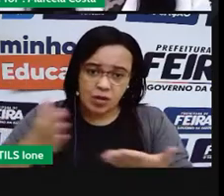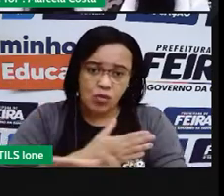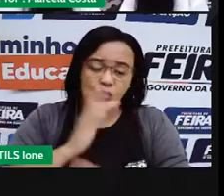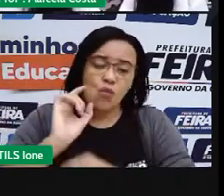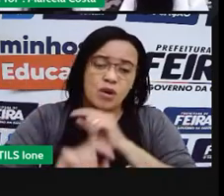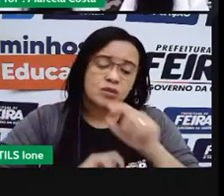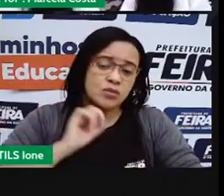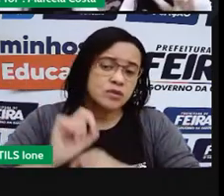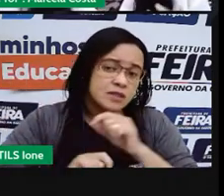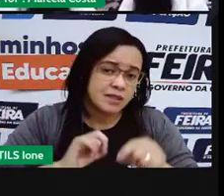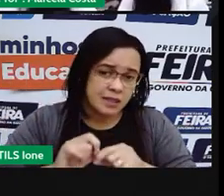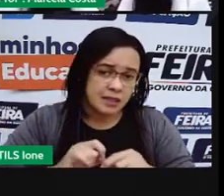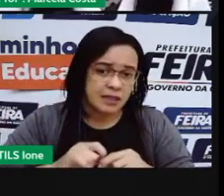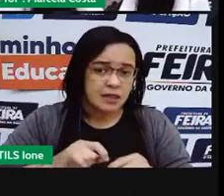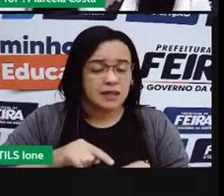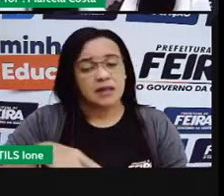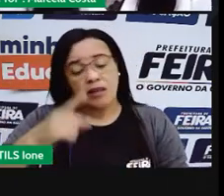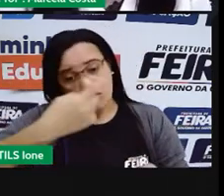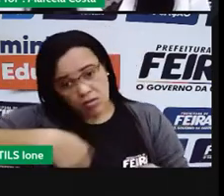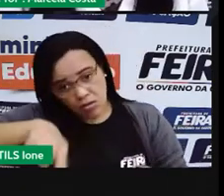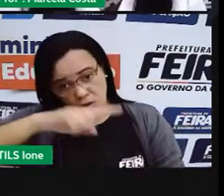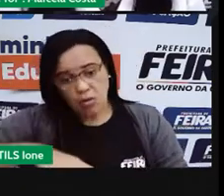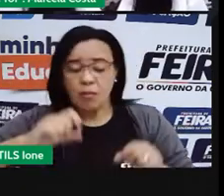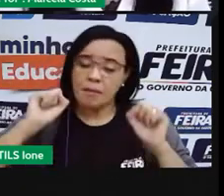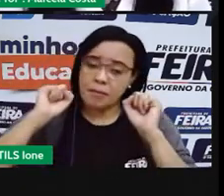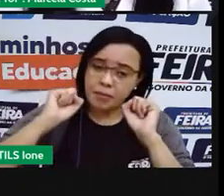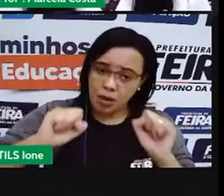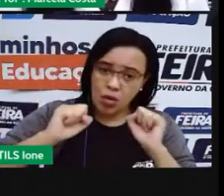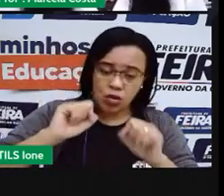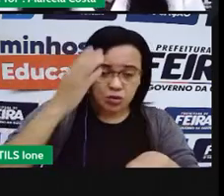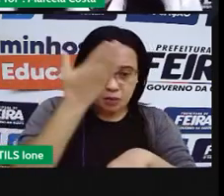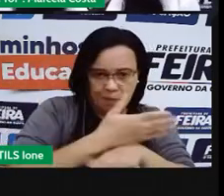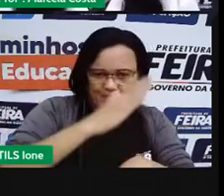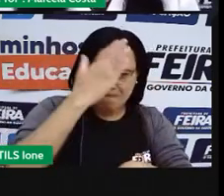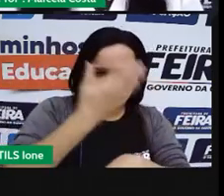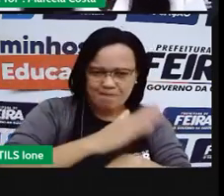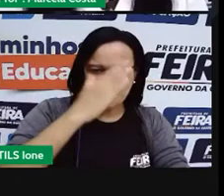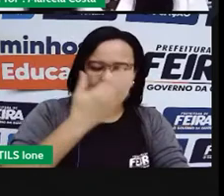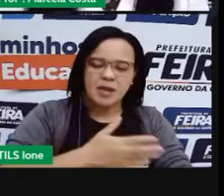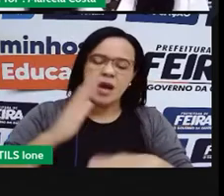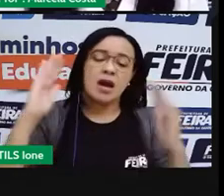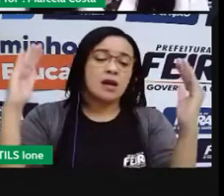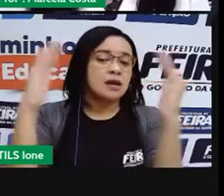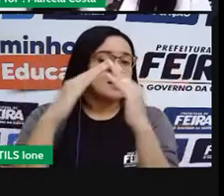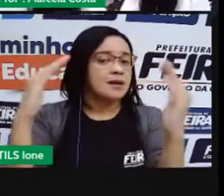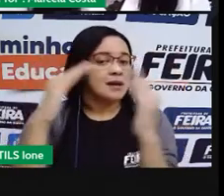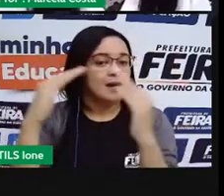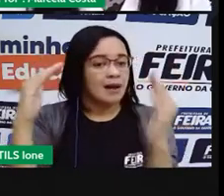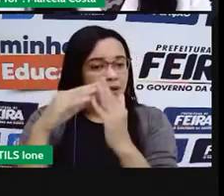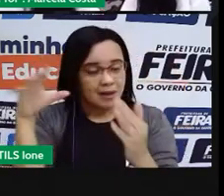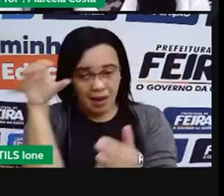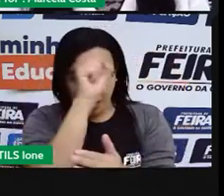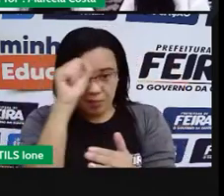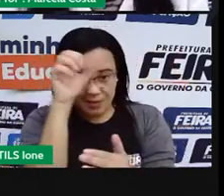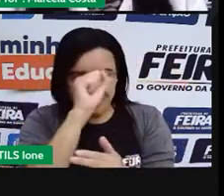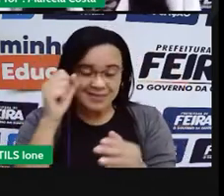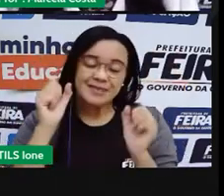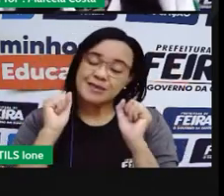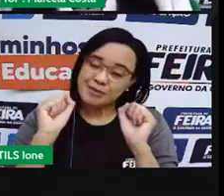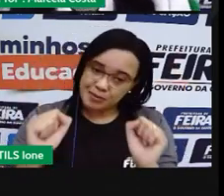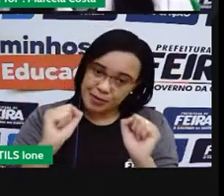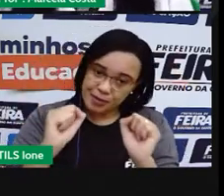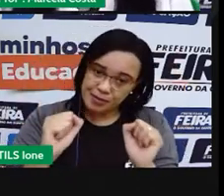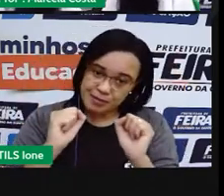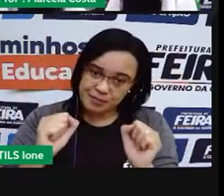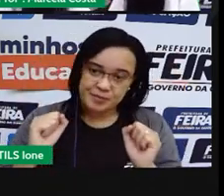fazer em casa, em prática, sustentável, prática onde a gente é adequada do seu consumo.